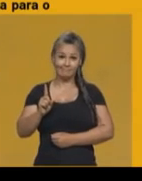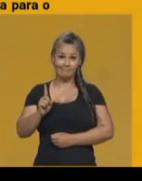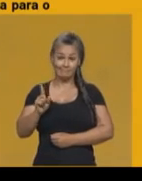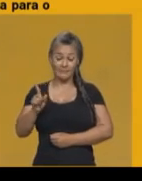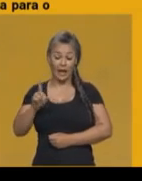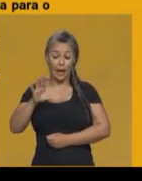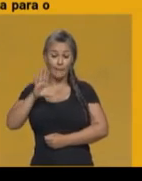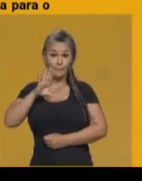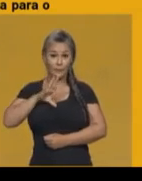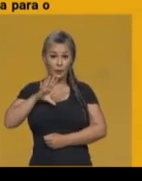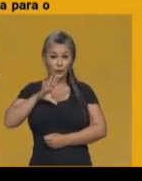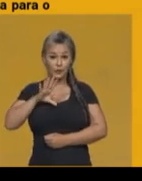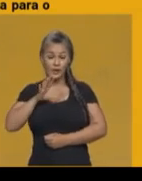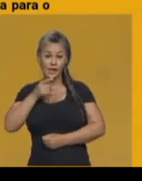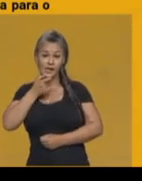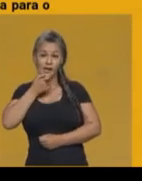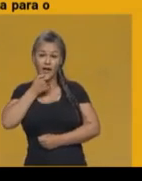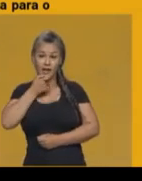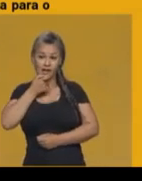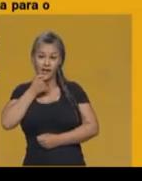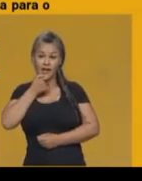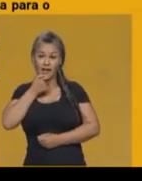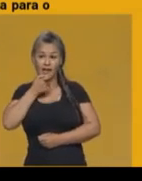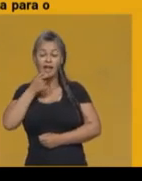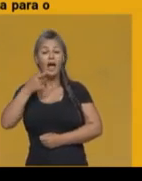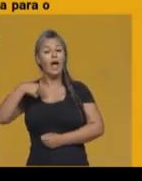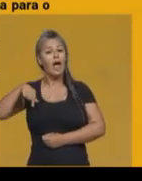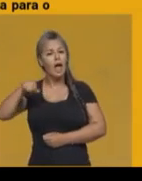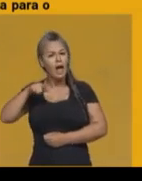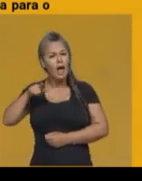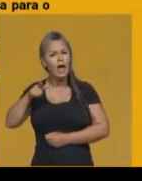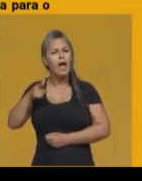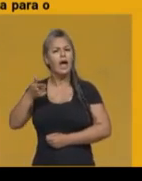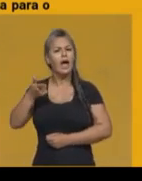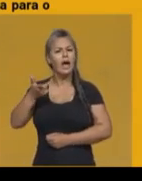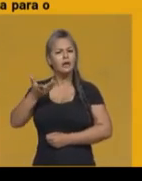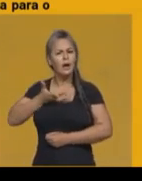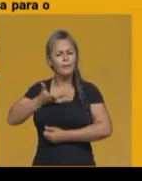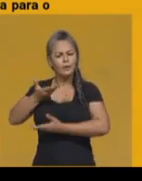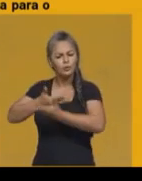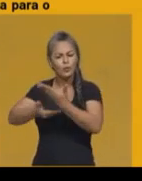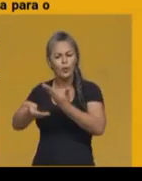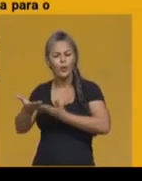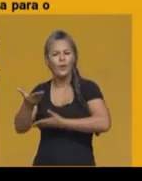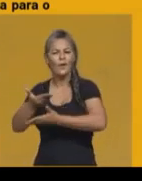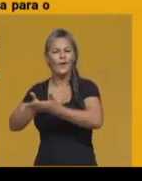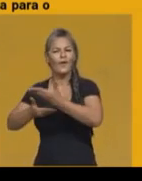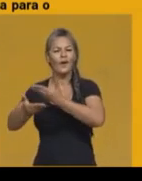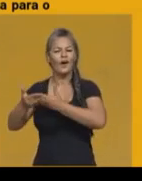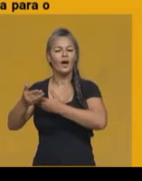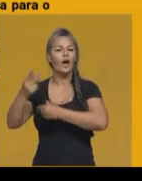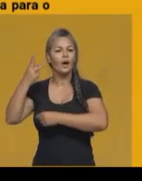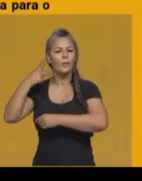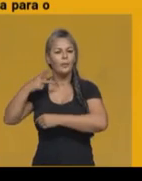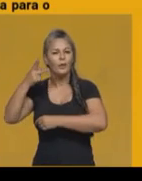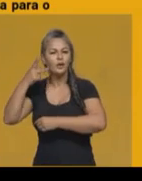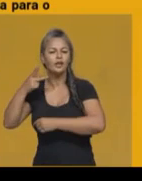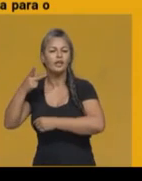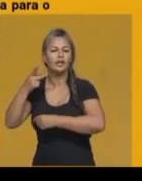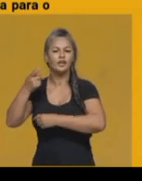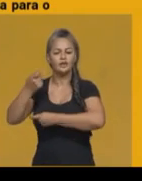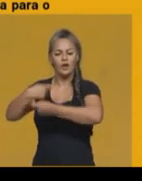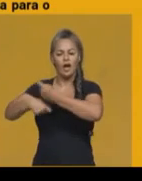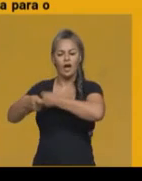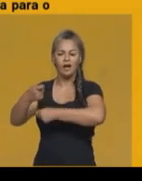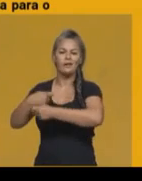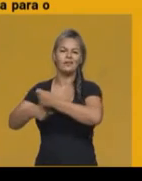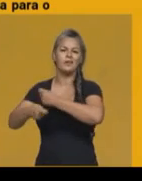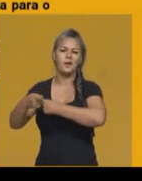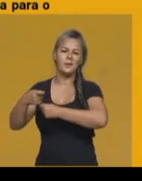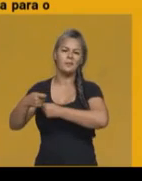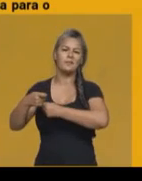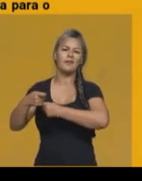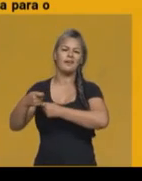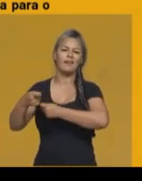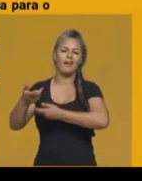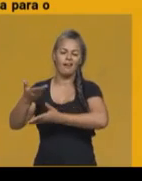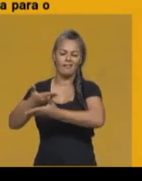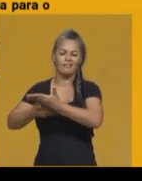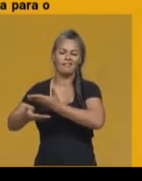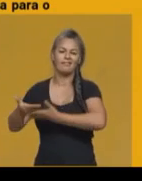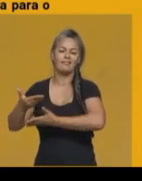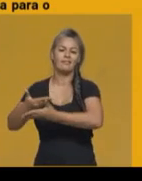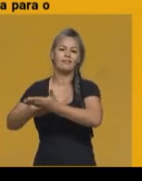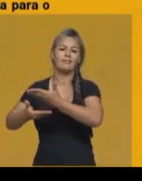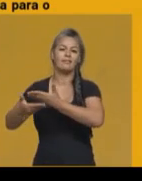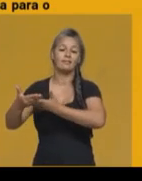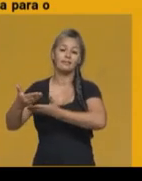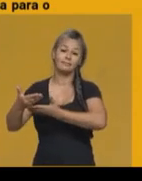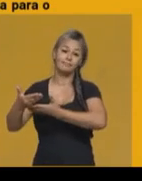grande aliada política e econômica de Portugal. Por causa disso, tropas francesas